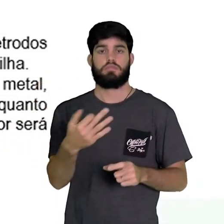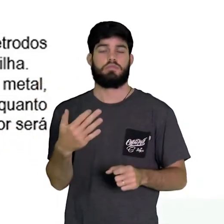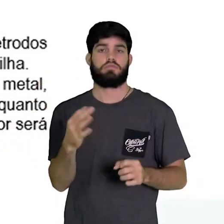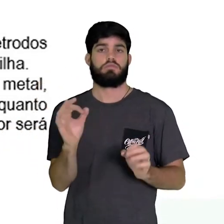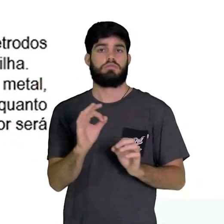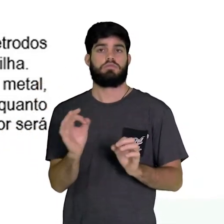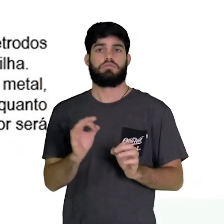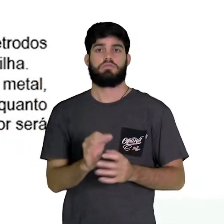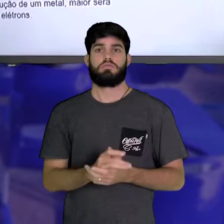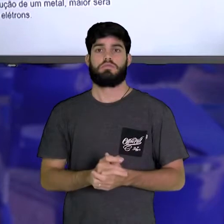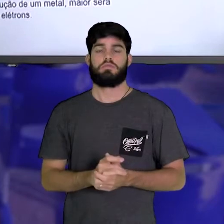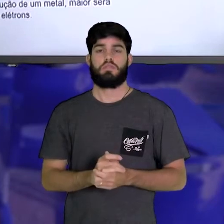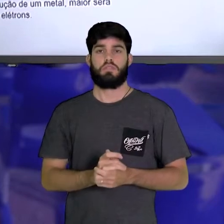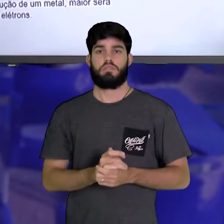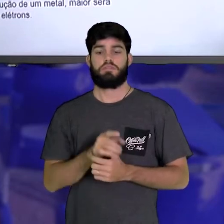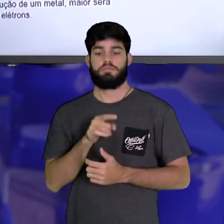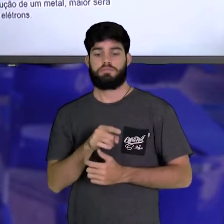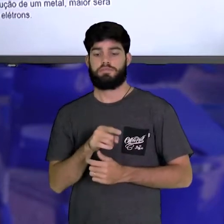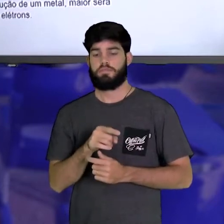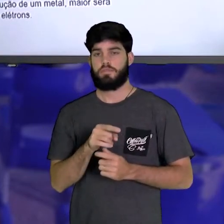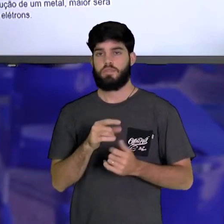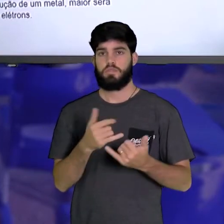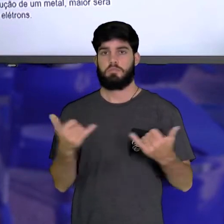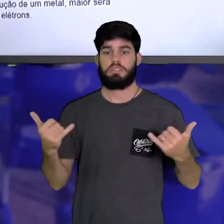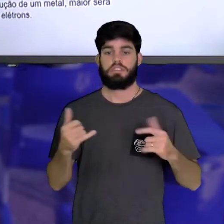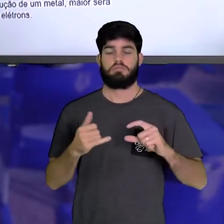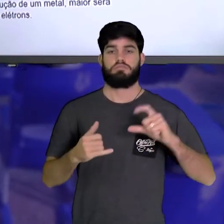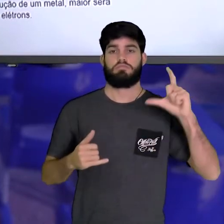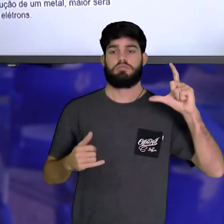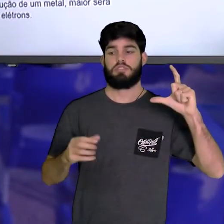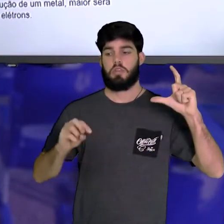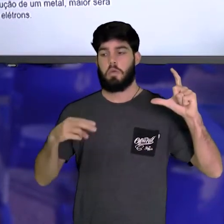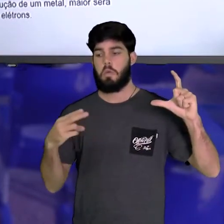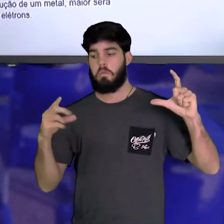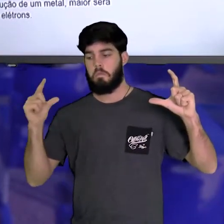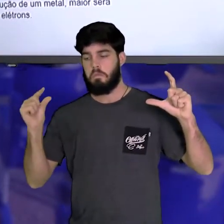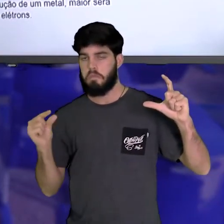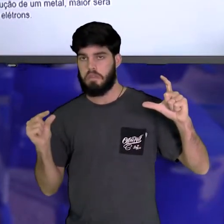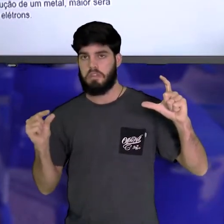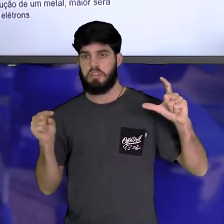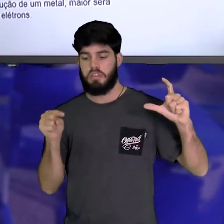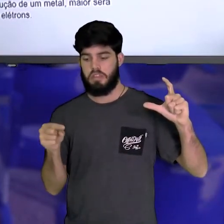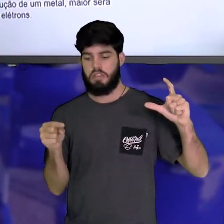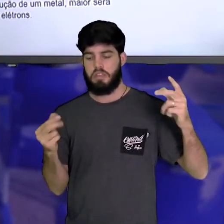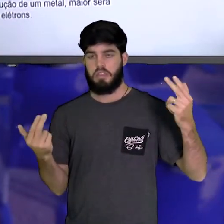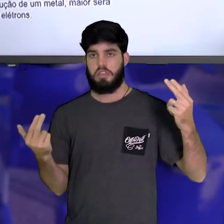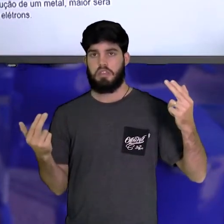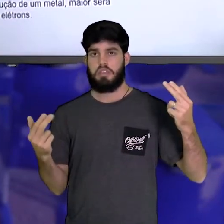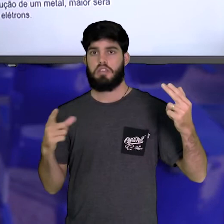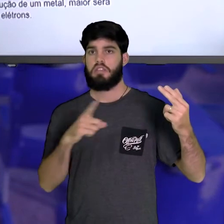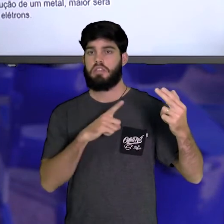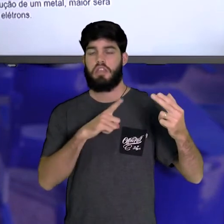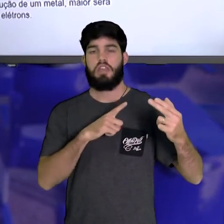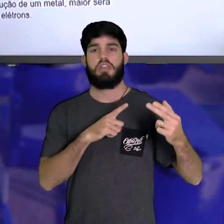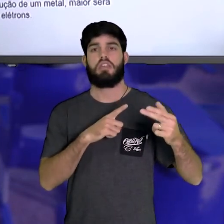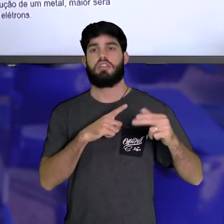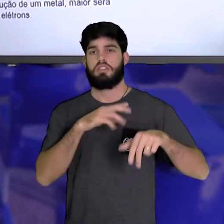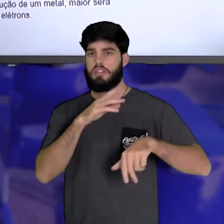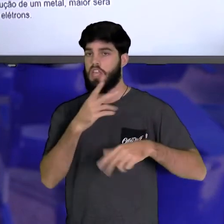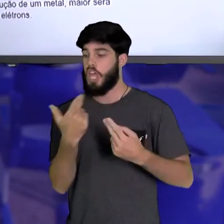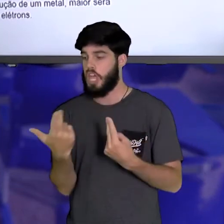Uma pilha grande, uma pilha pequena de um mesmo material tem a mesma voltagem.